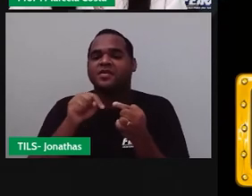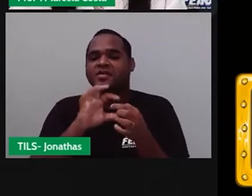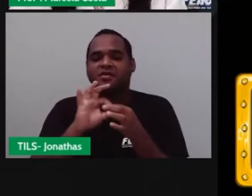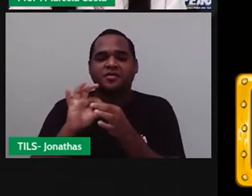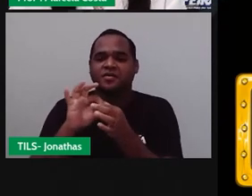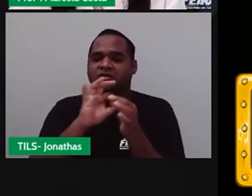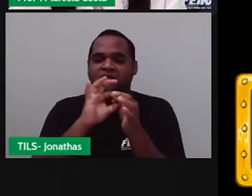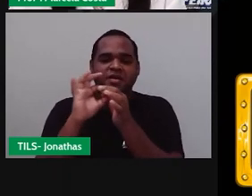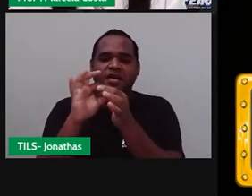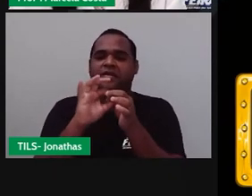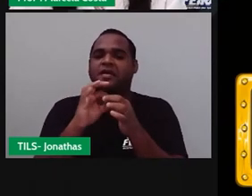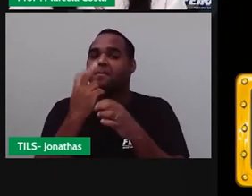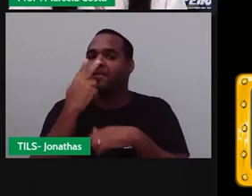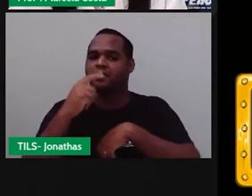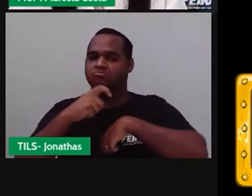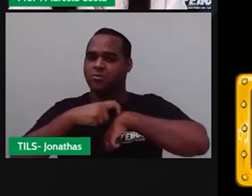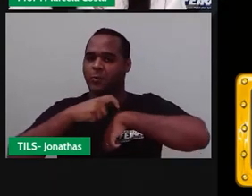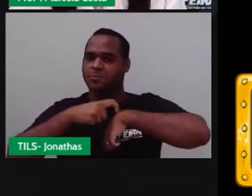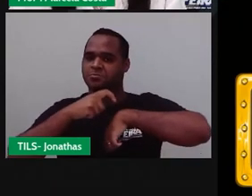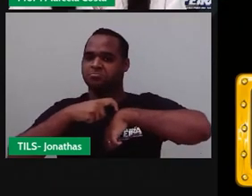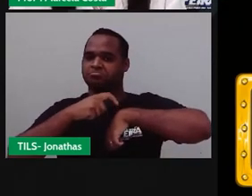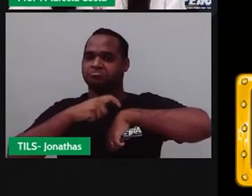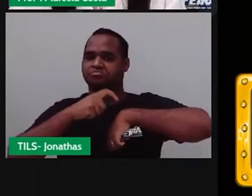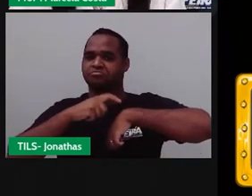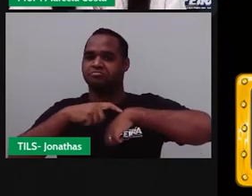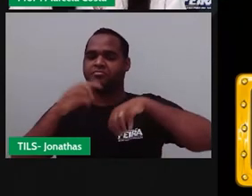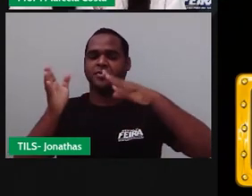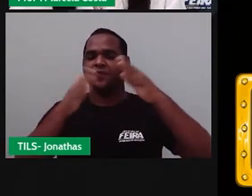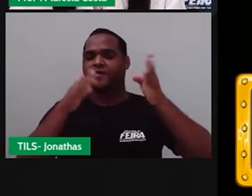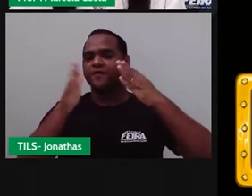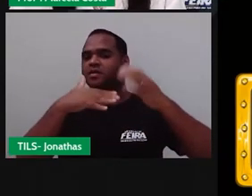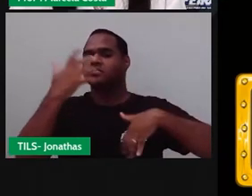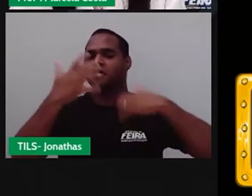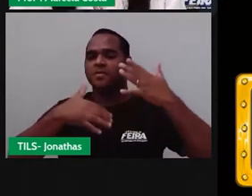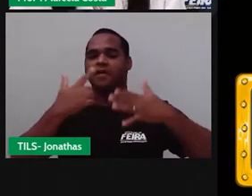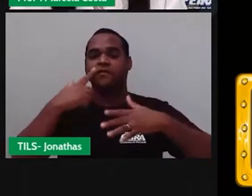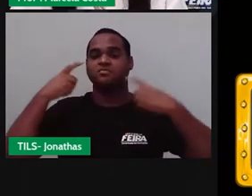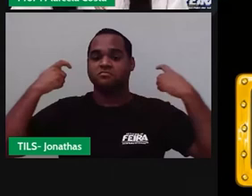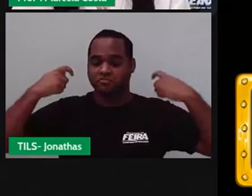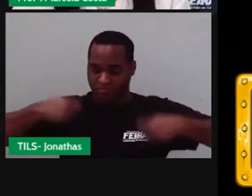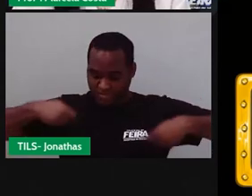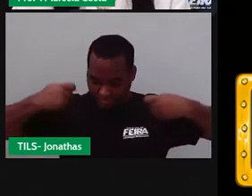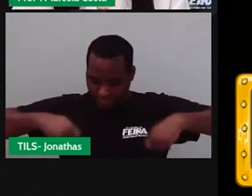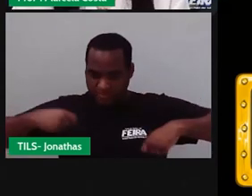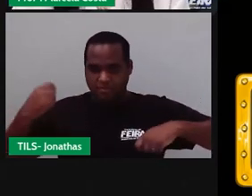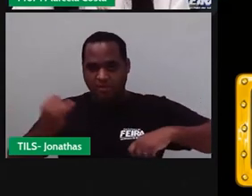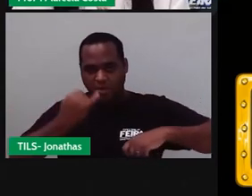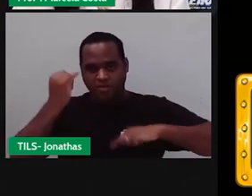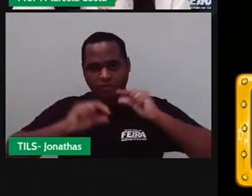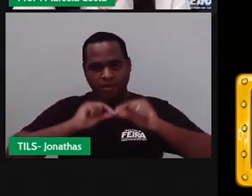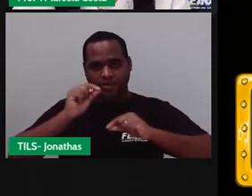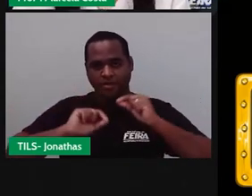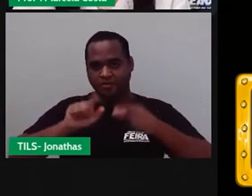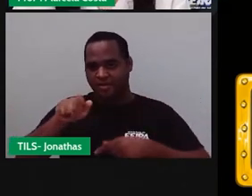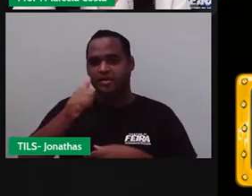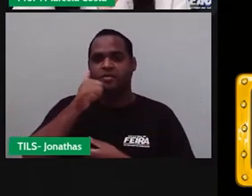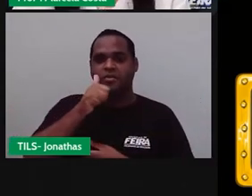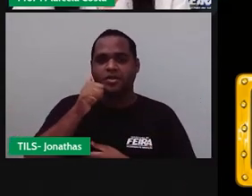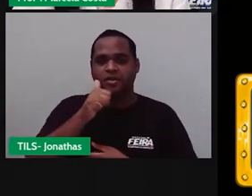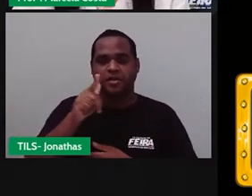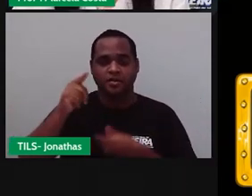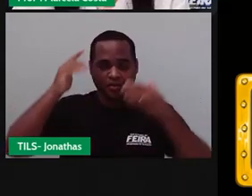E tem um tempo aqui, ó, marcando quanto tempo você vai precisar. Olha, aqui a gente vai ver uma